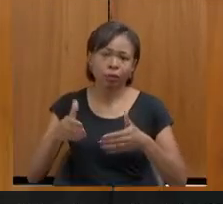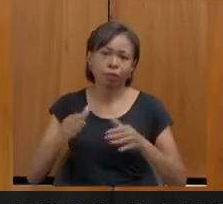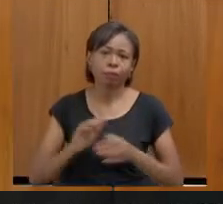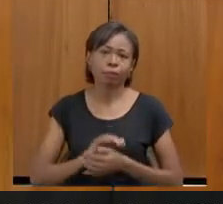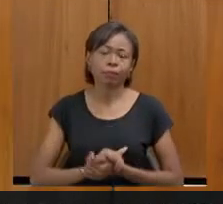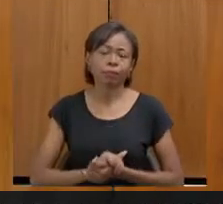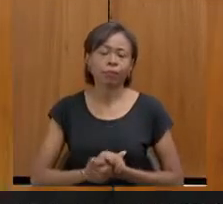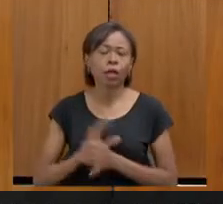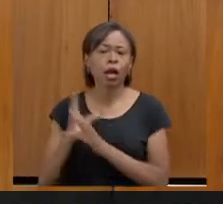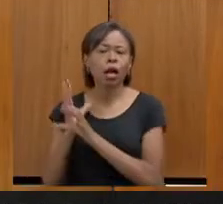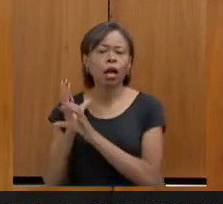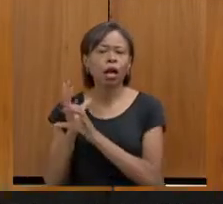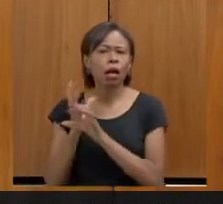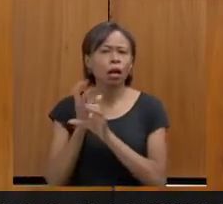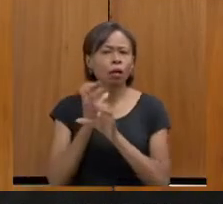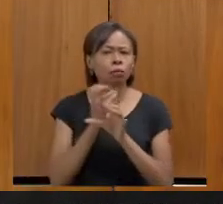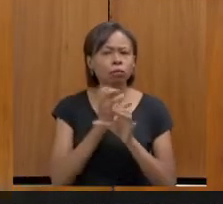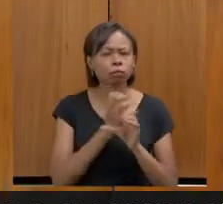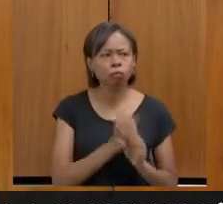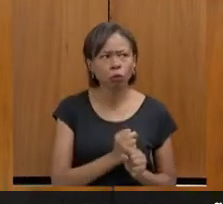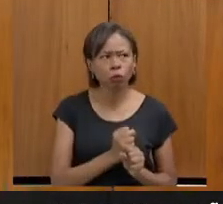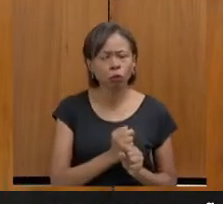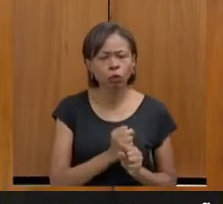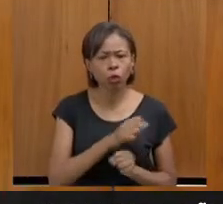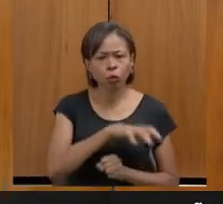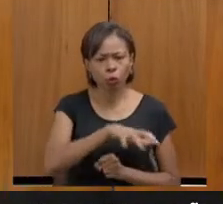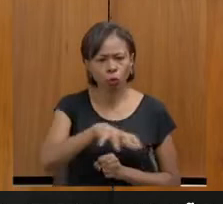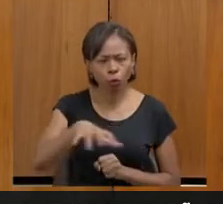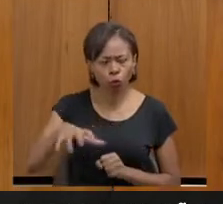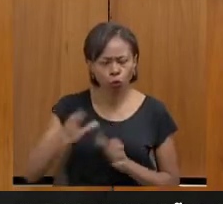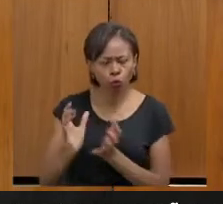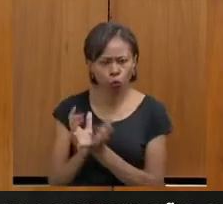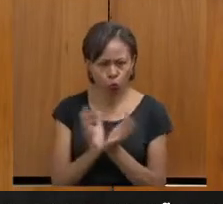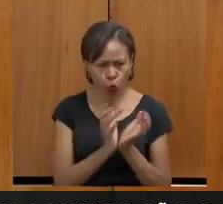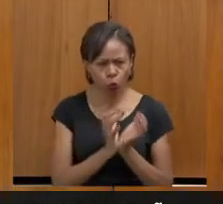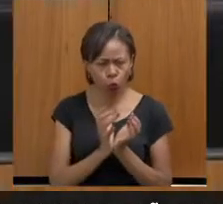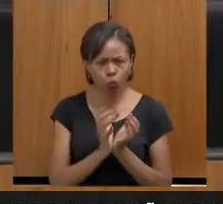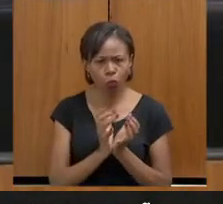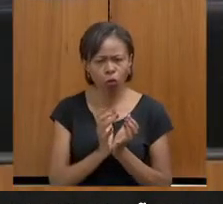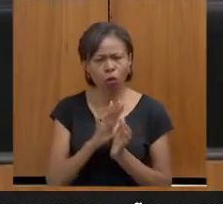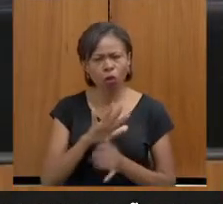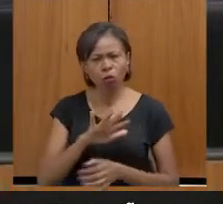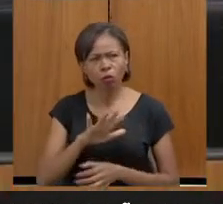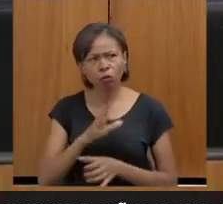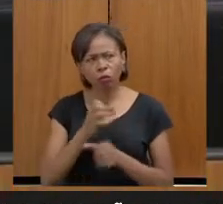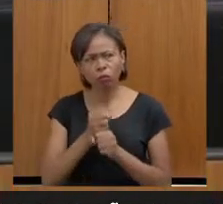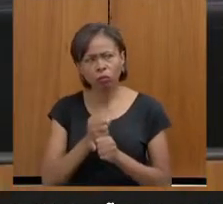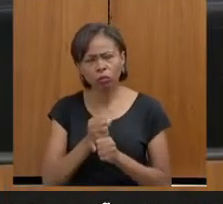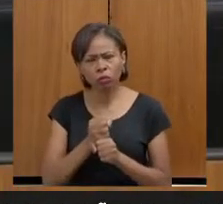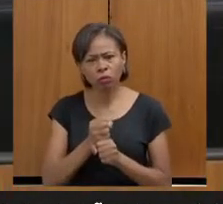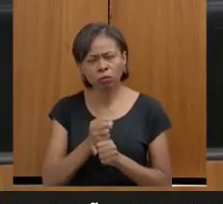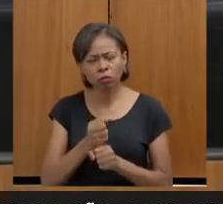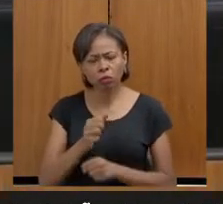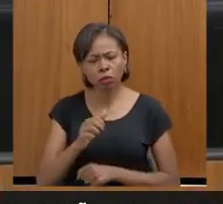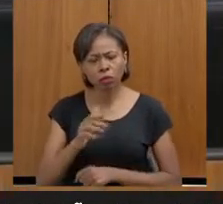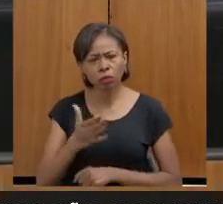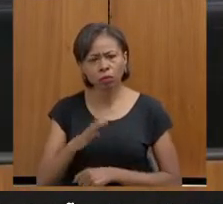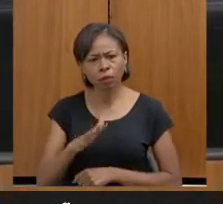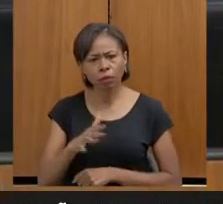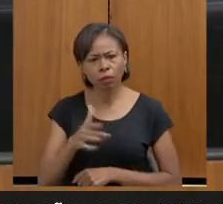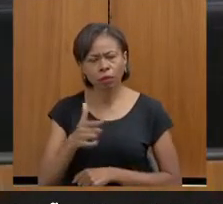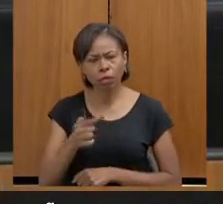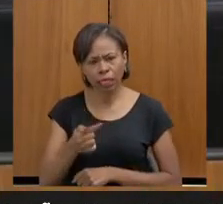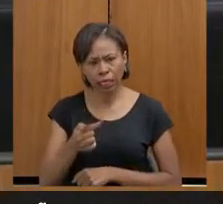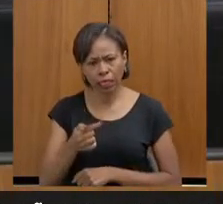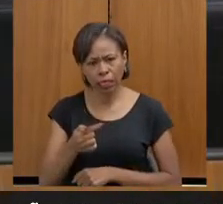Somando toda a equipe, eu fiz uma conta simples aqui, está dando cerca de 70